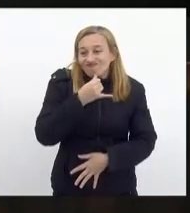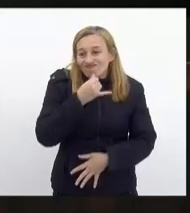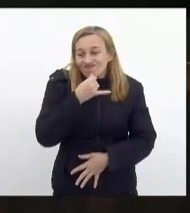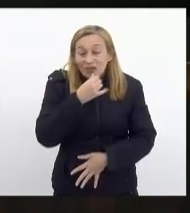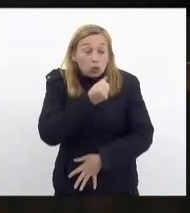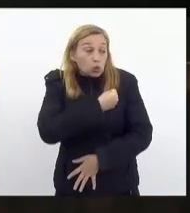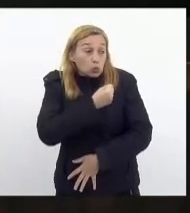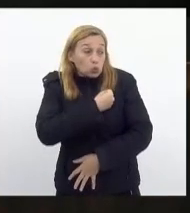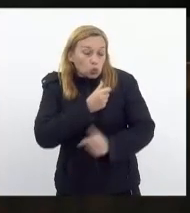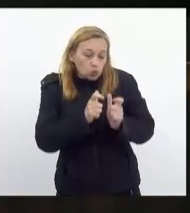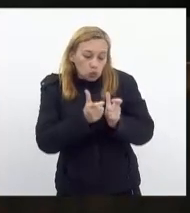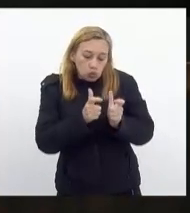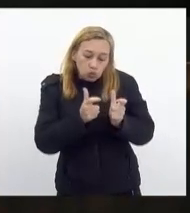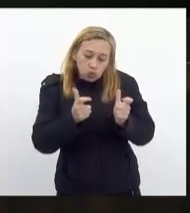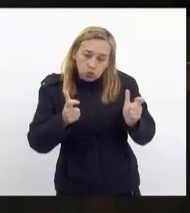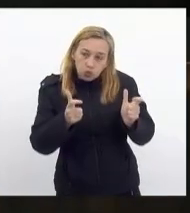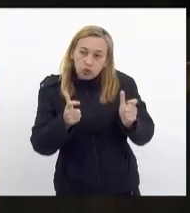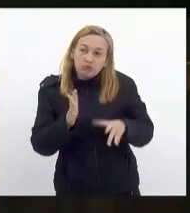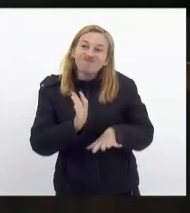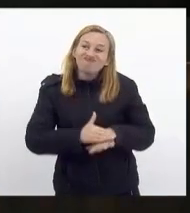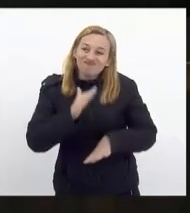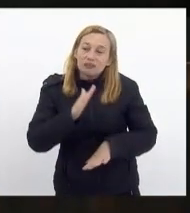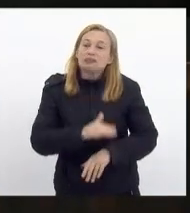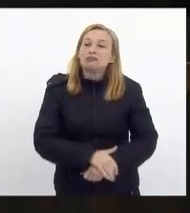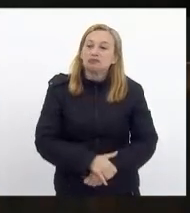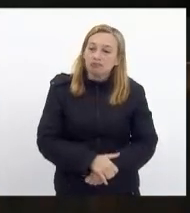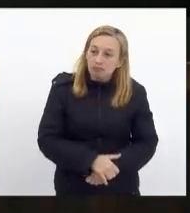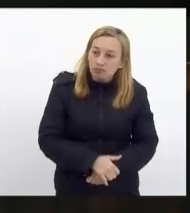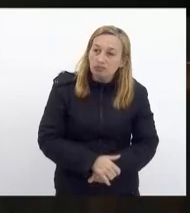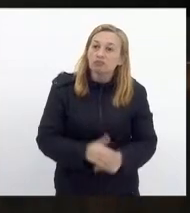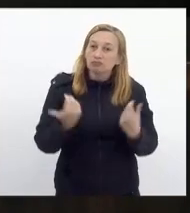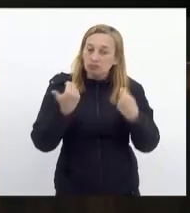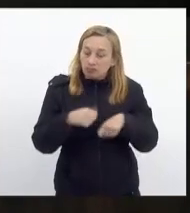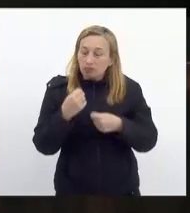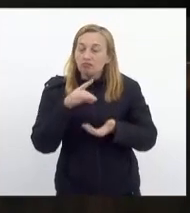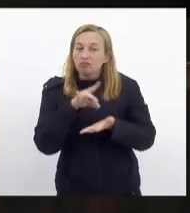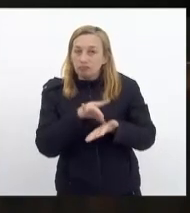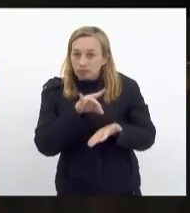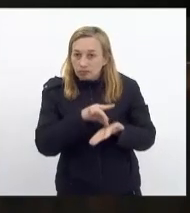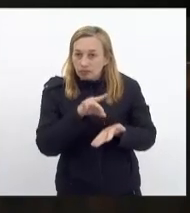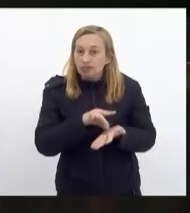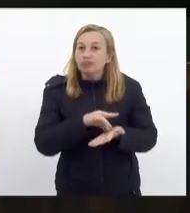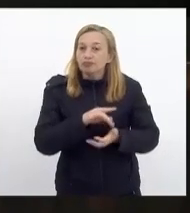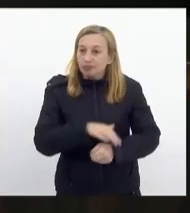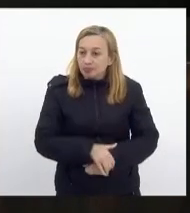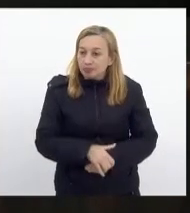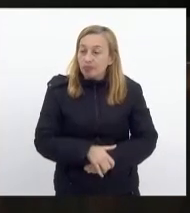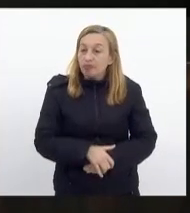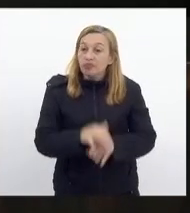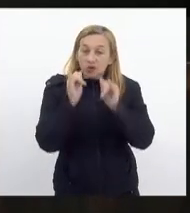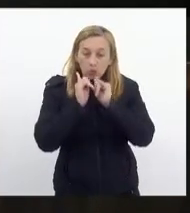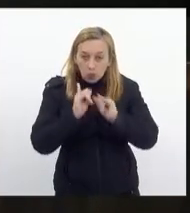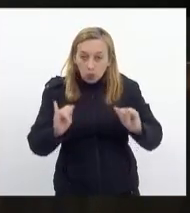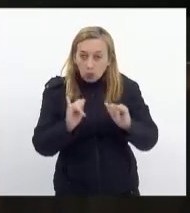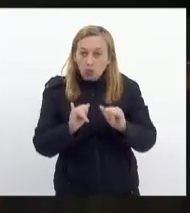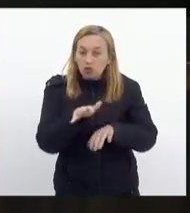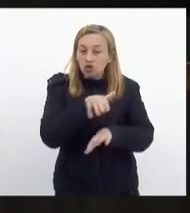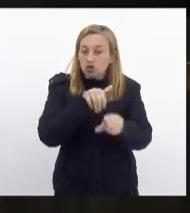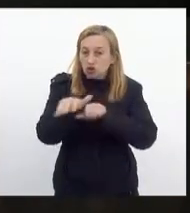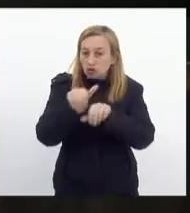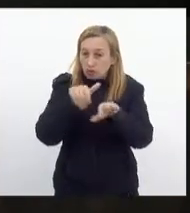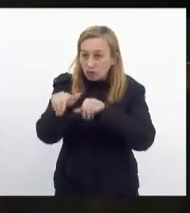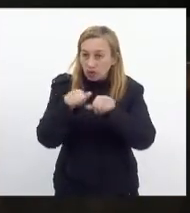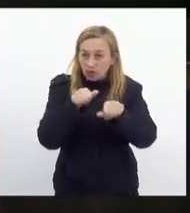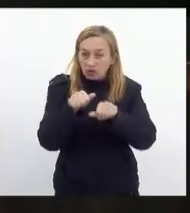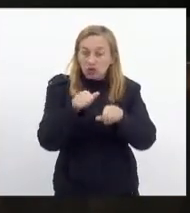números nos assustam por demais, e a gente precisa realmente fazer essa divulgação, esse chamamento